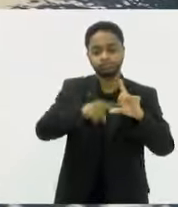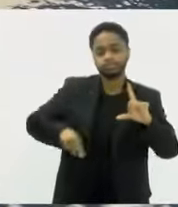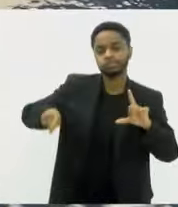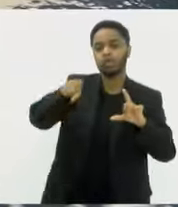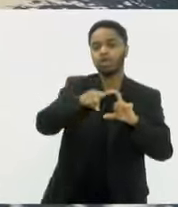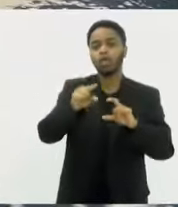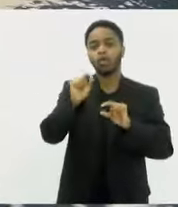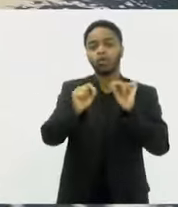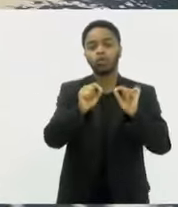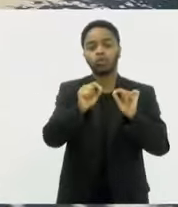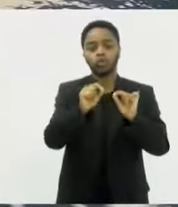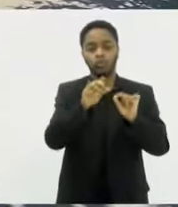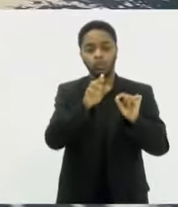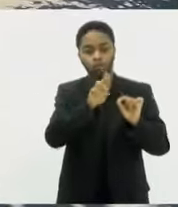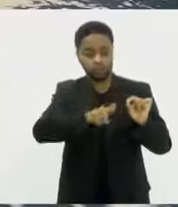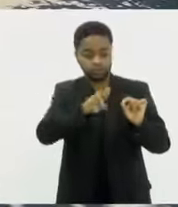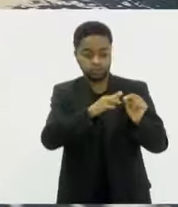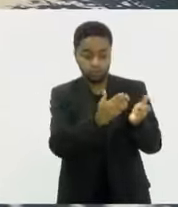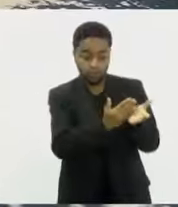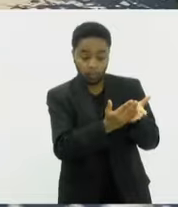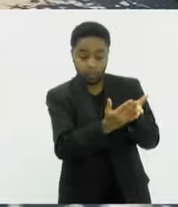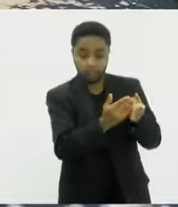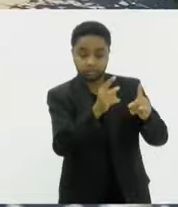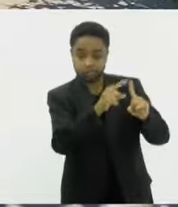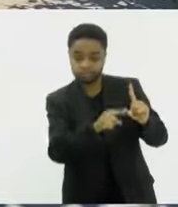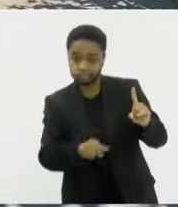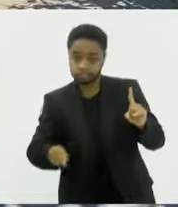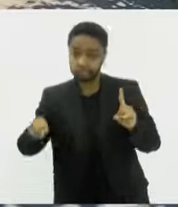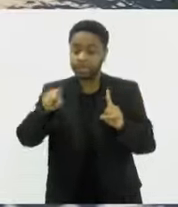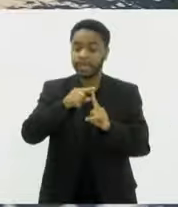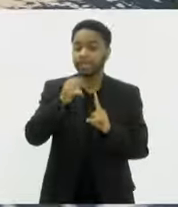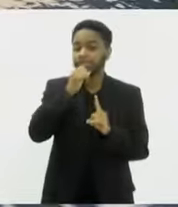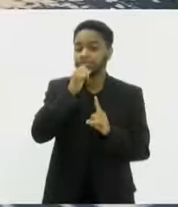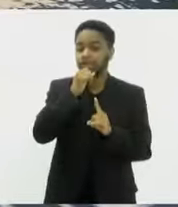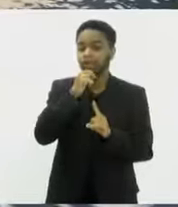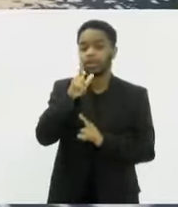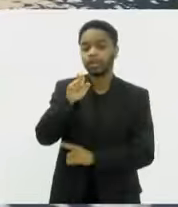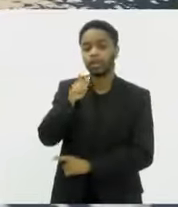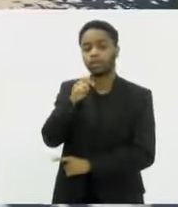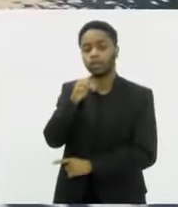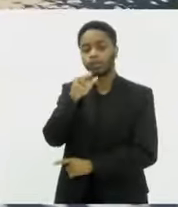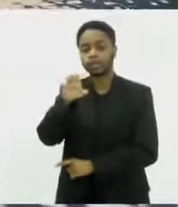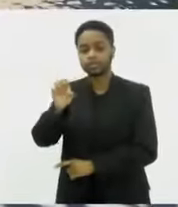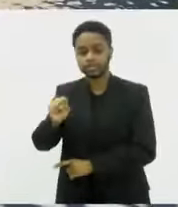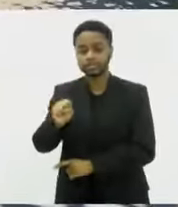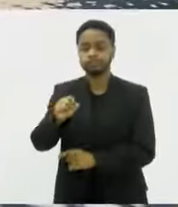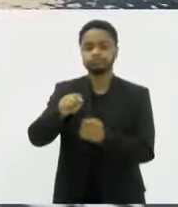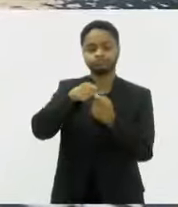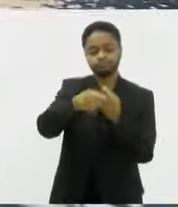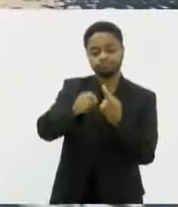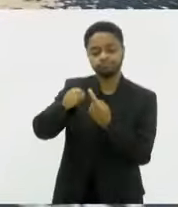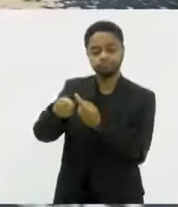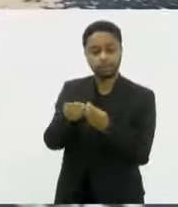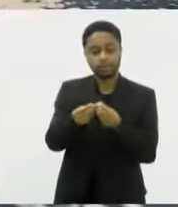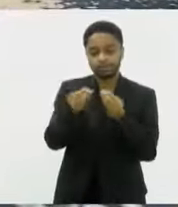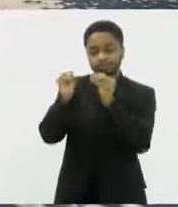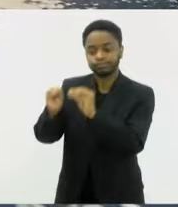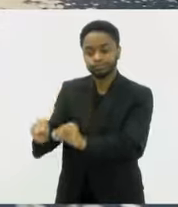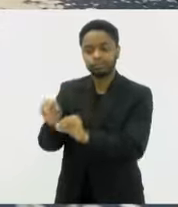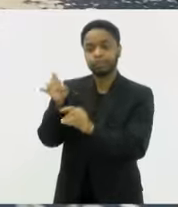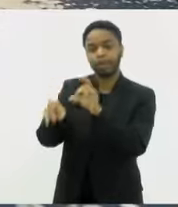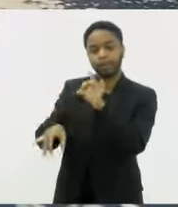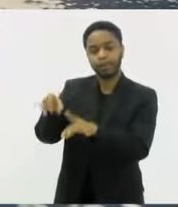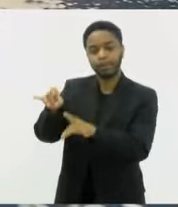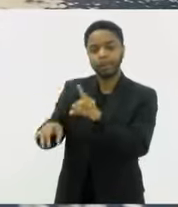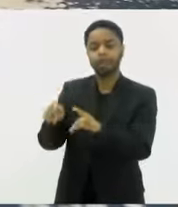produto do início ao fim Então a gente pega essas cascas de legume, transforma em adubo E acaba que a gente reutiliza pra adubação do